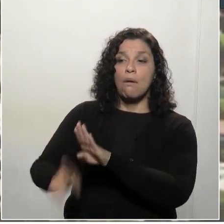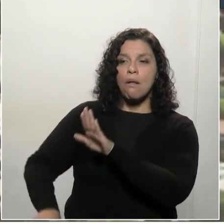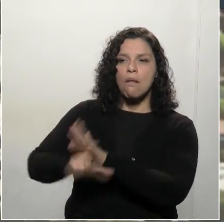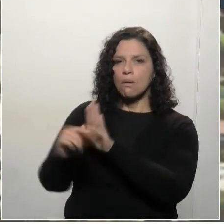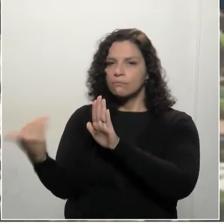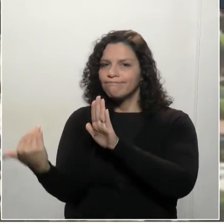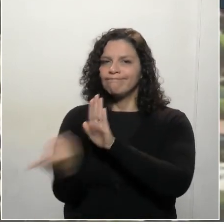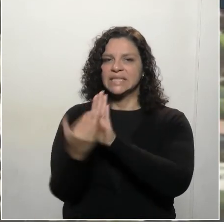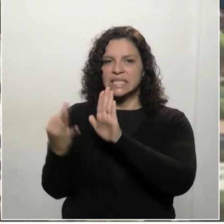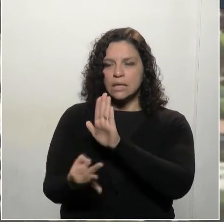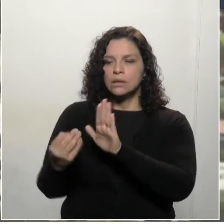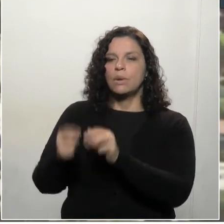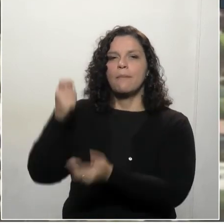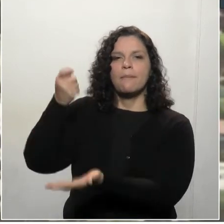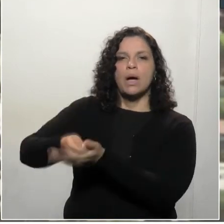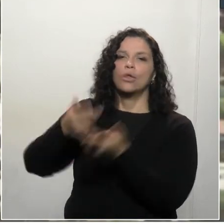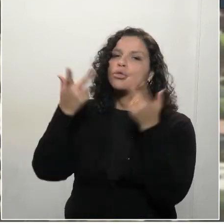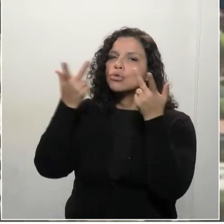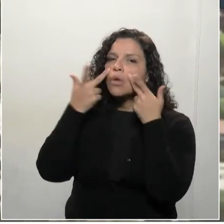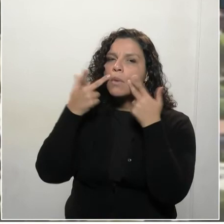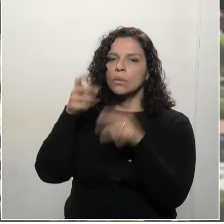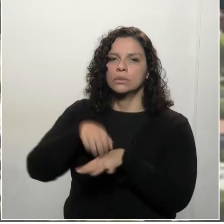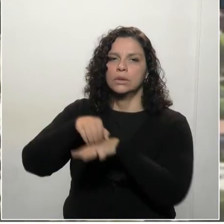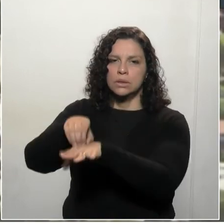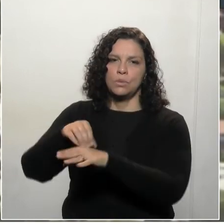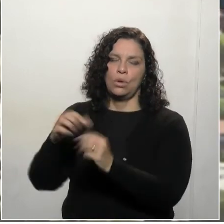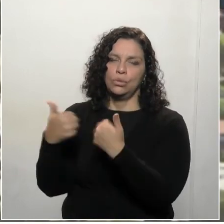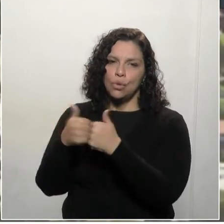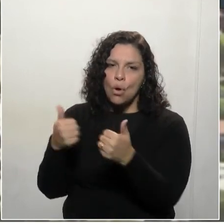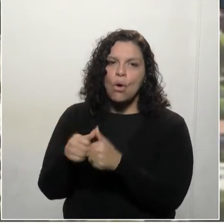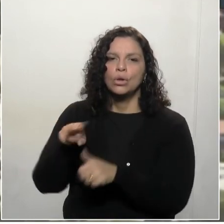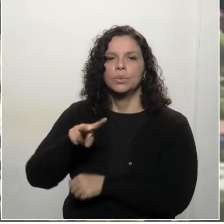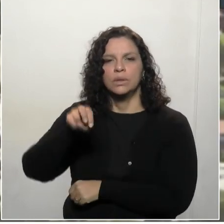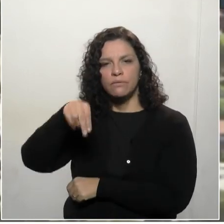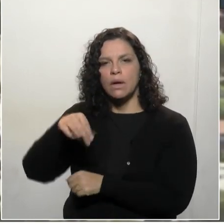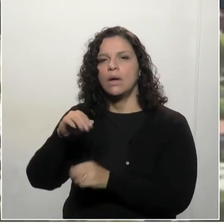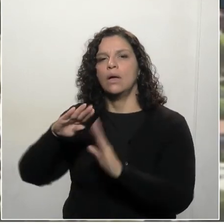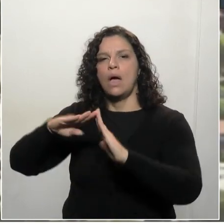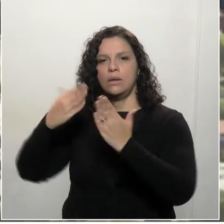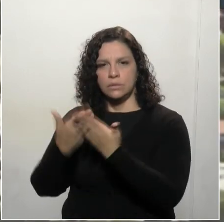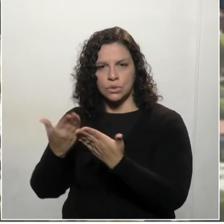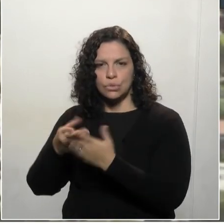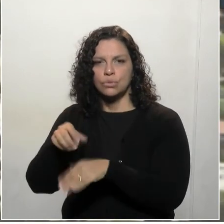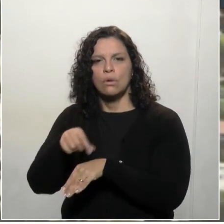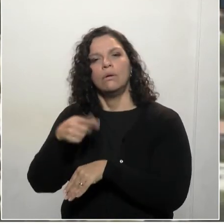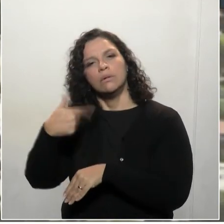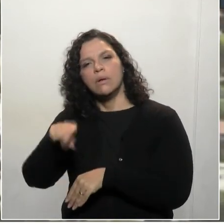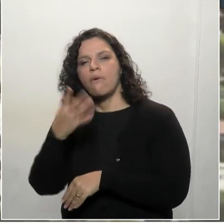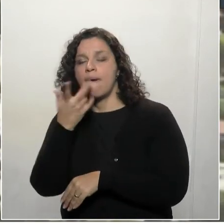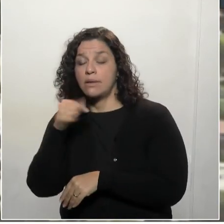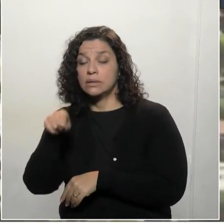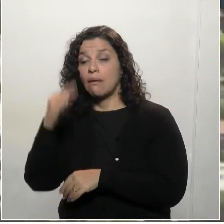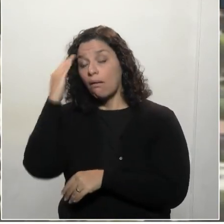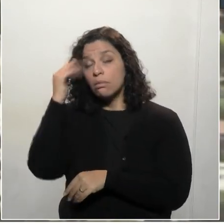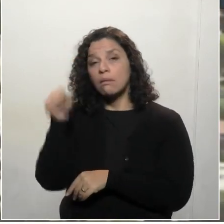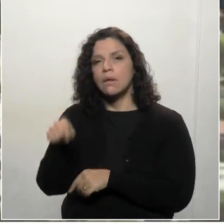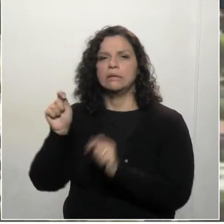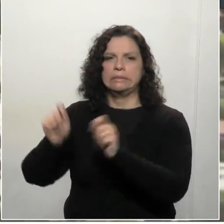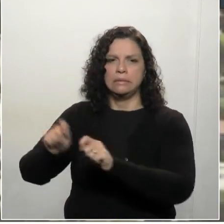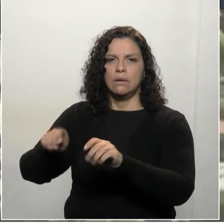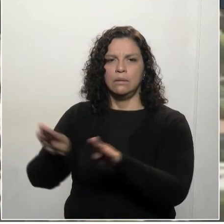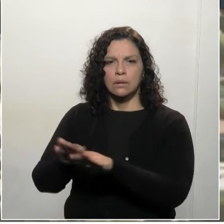para poder fazer esse pagamento. E solicito, presidente, se entender que ele tem a